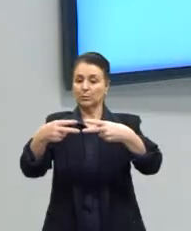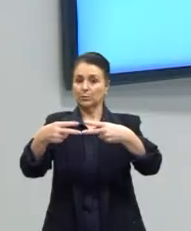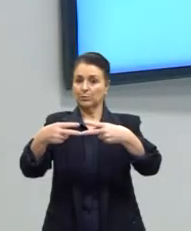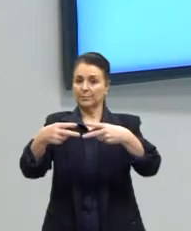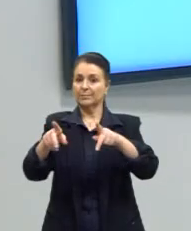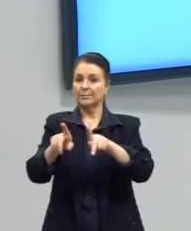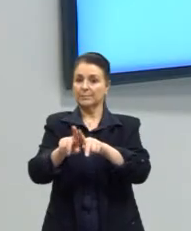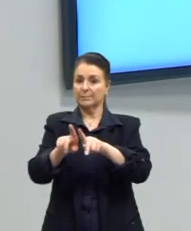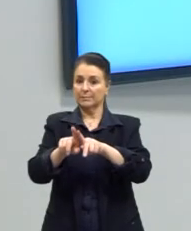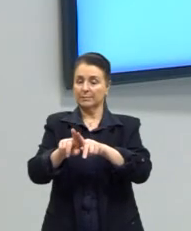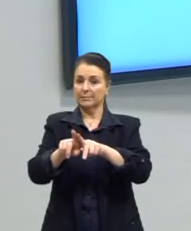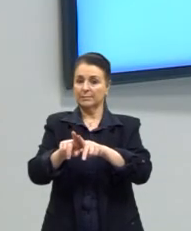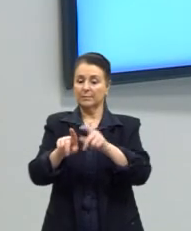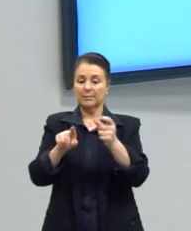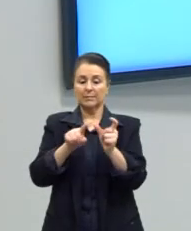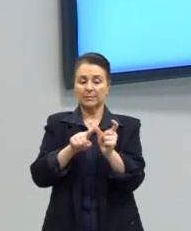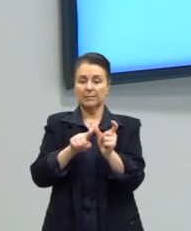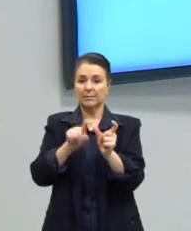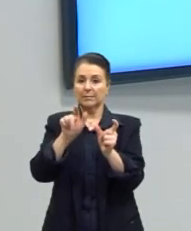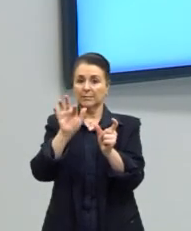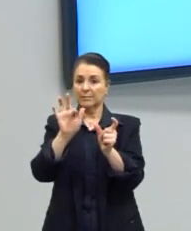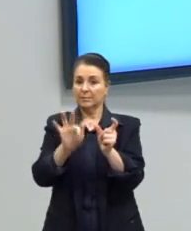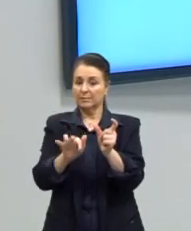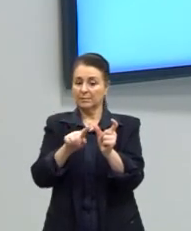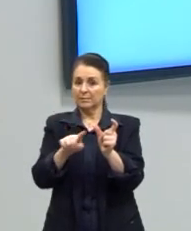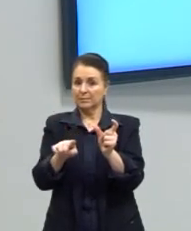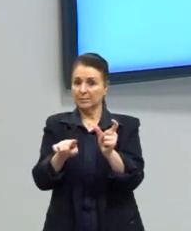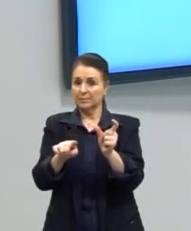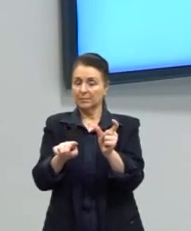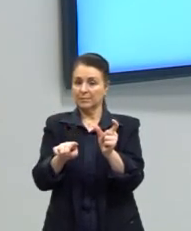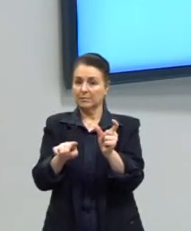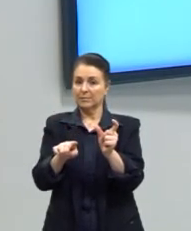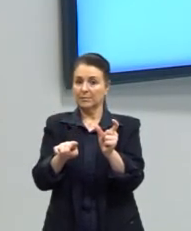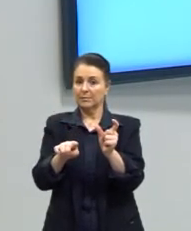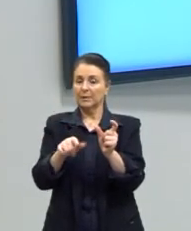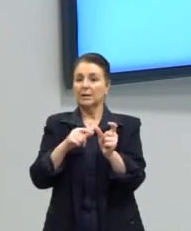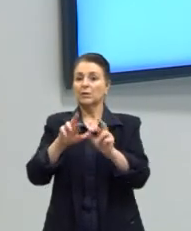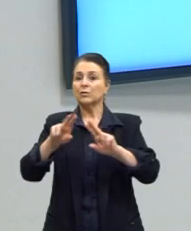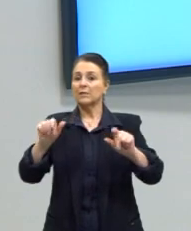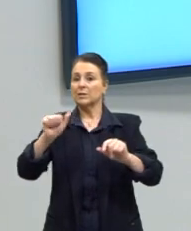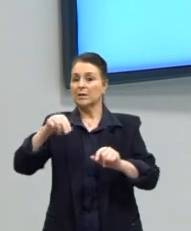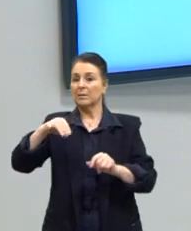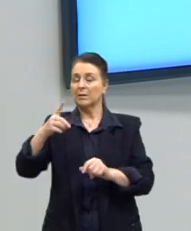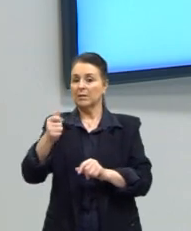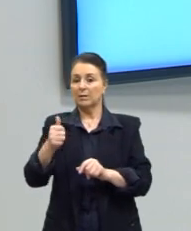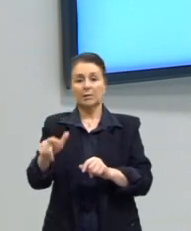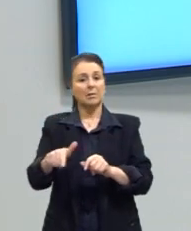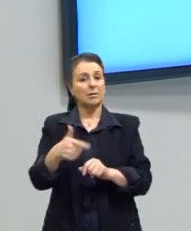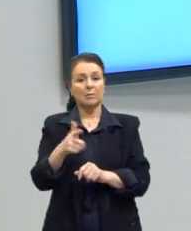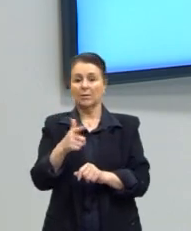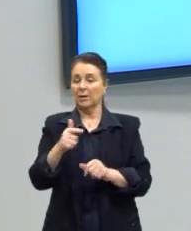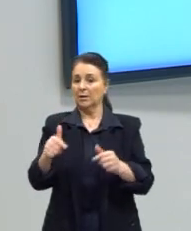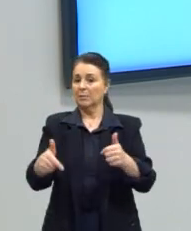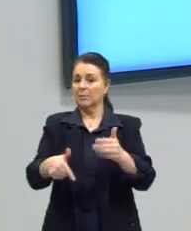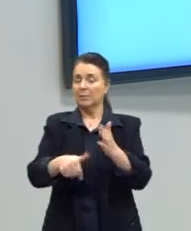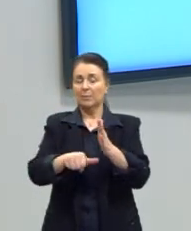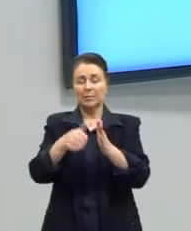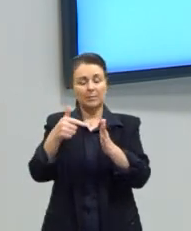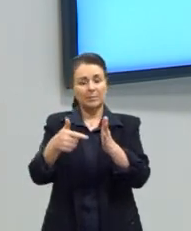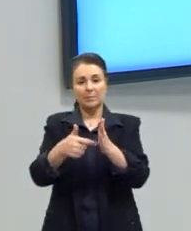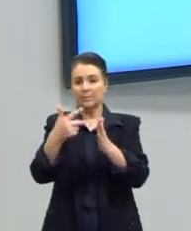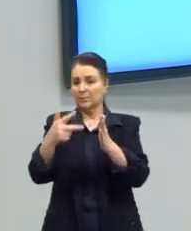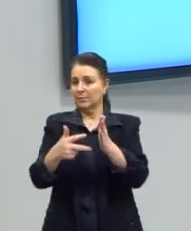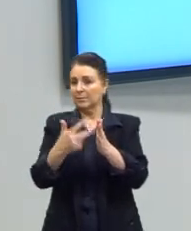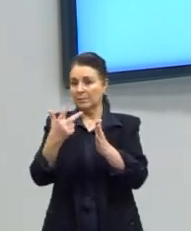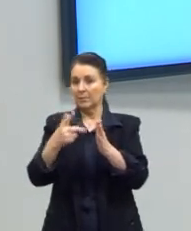terminação nitrila. Diferente da amina e das amidas, não vai ter secundária, terciária, porque não tem a presença de hidrogênio, né?